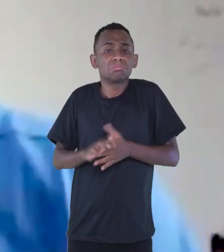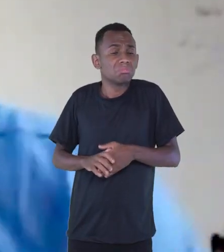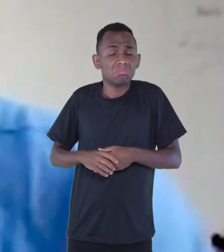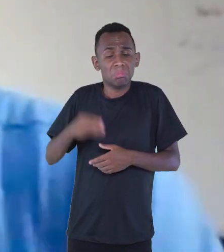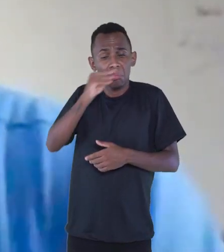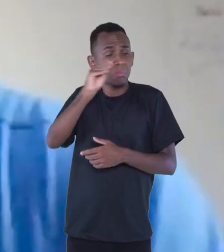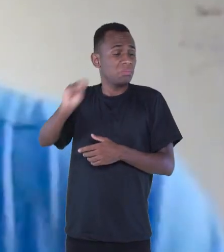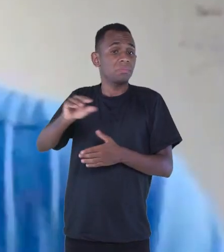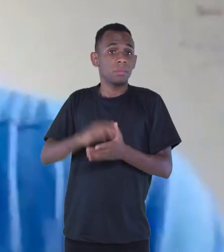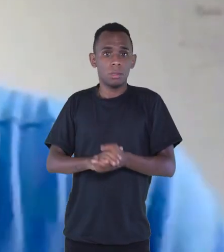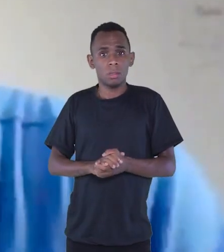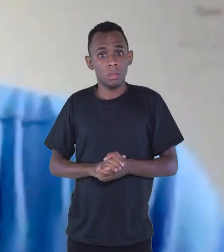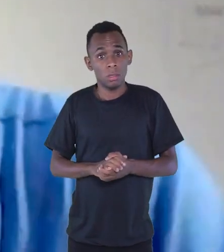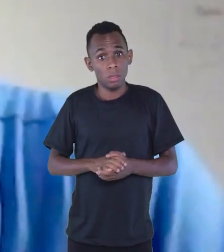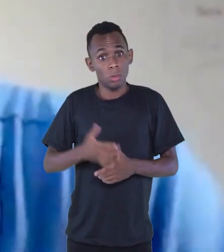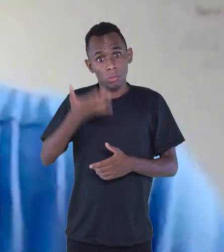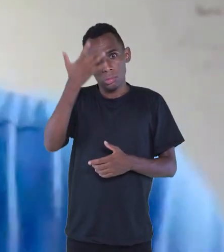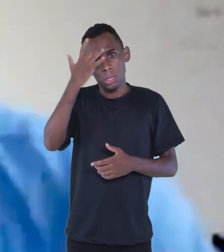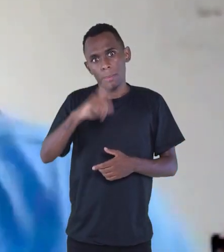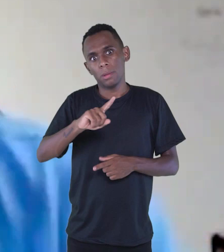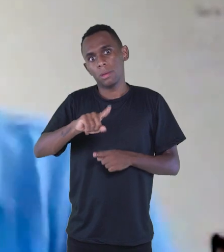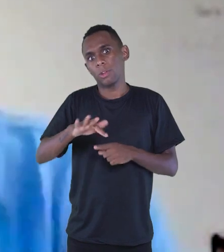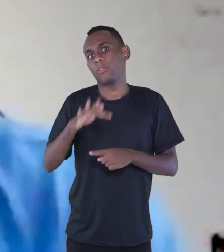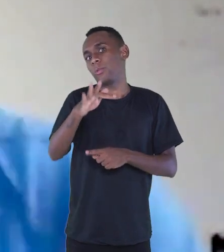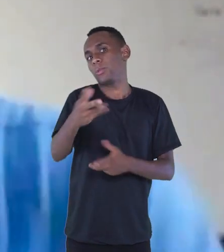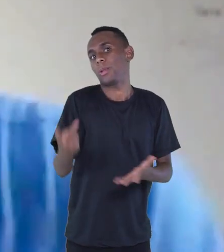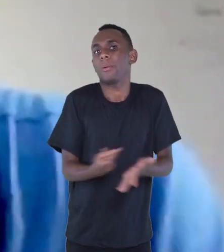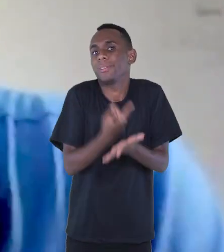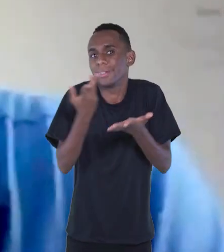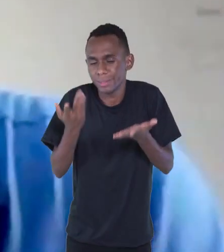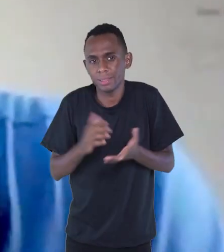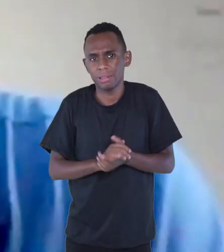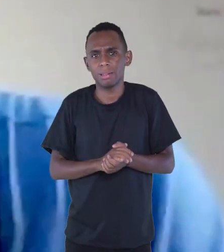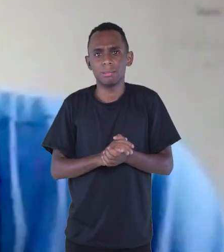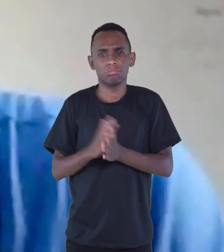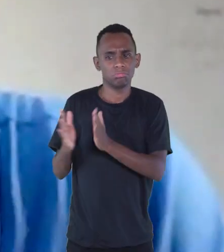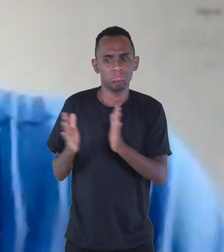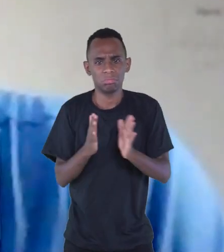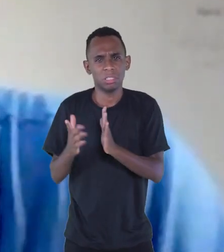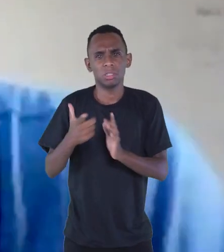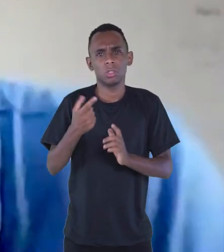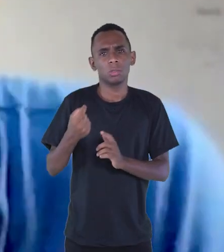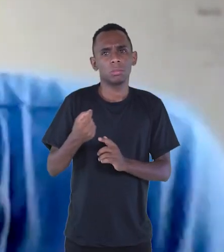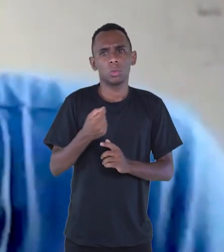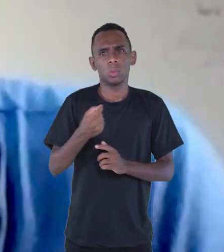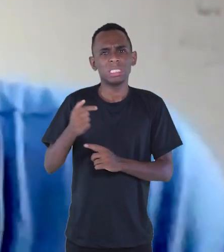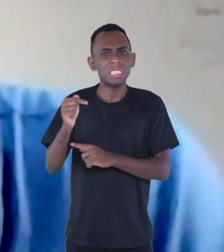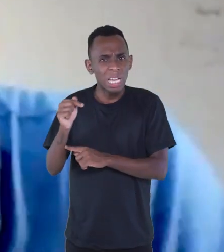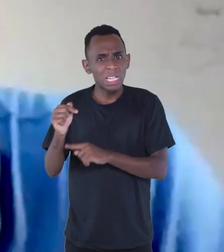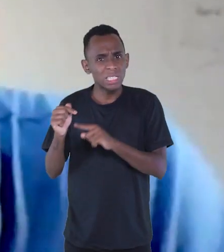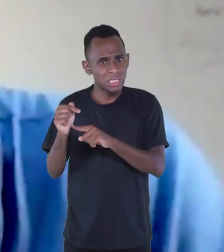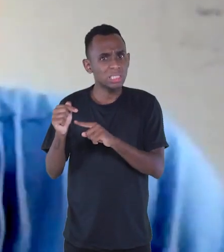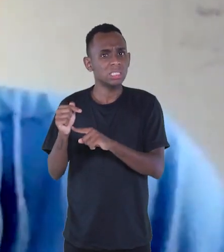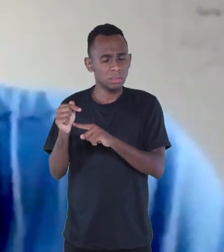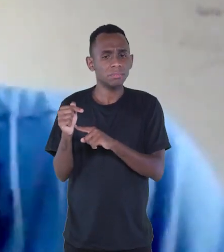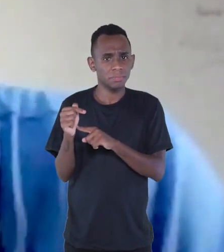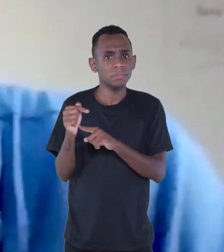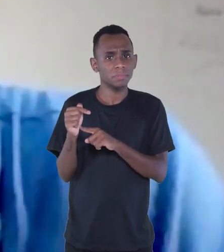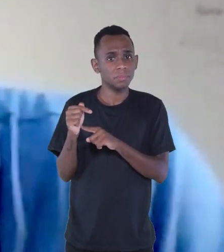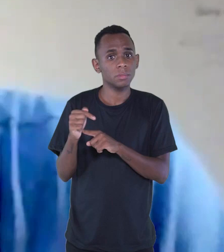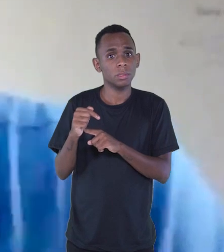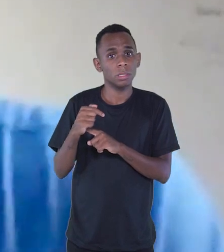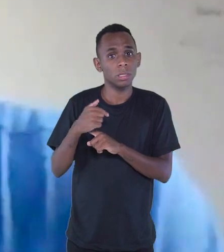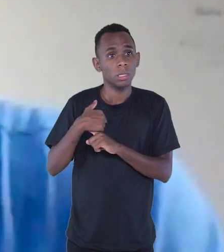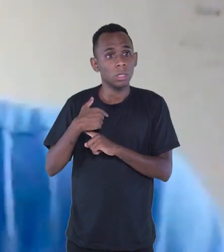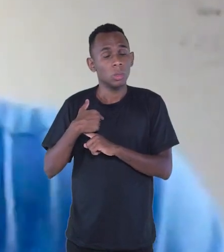Bom, não sabia o que viria para frente. Lá por volta de 2007, na década seguinte, portanto, eu entro